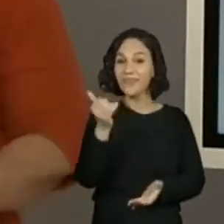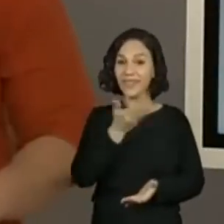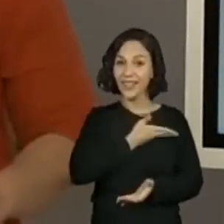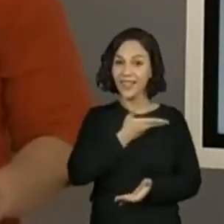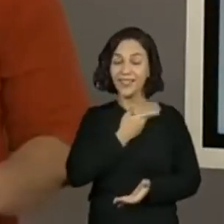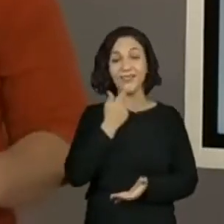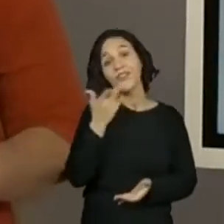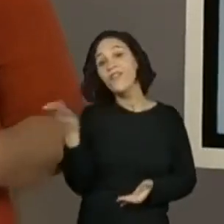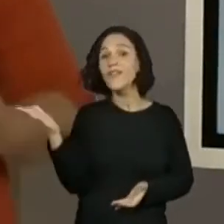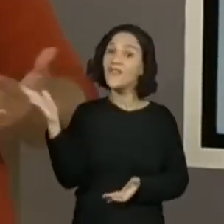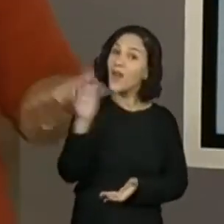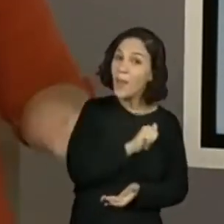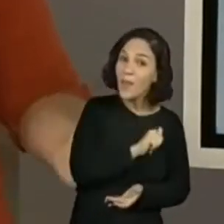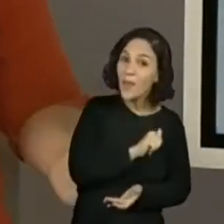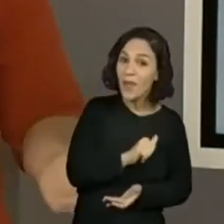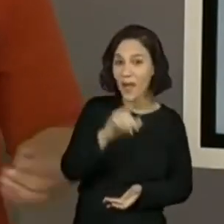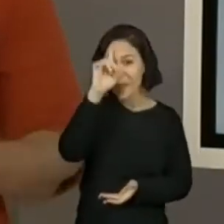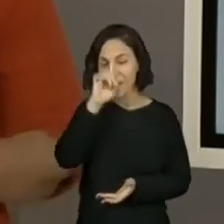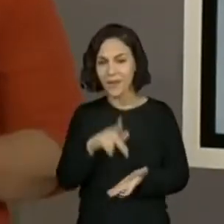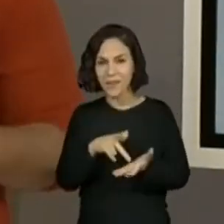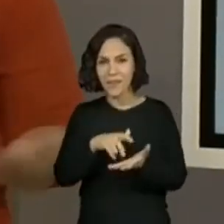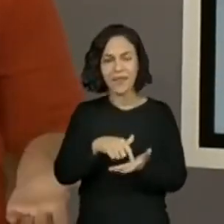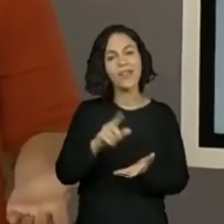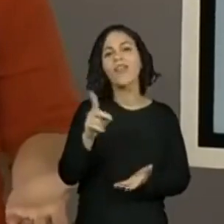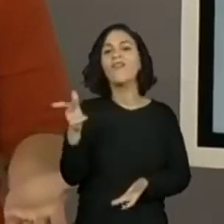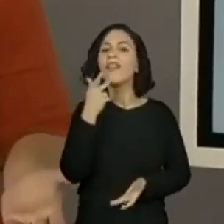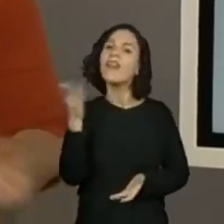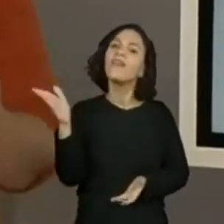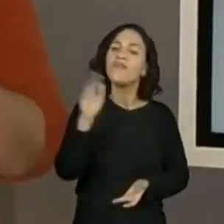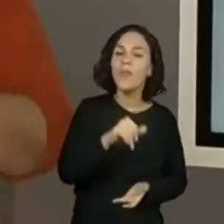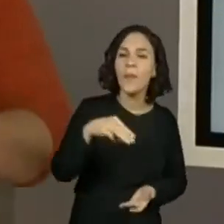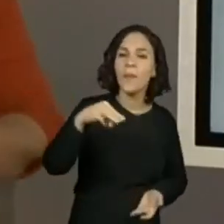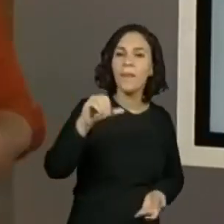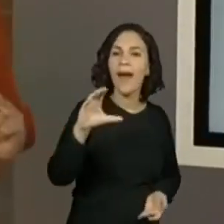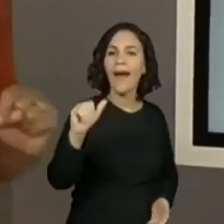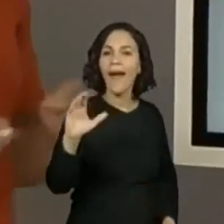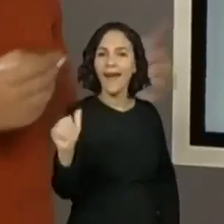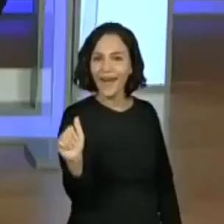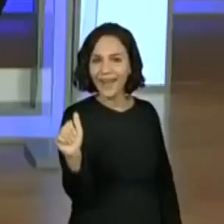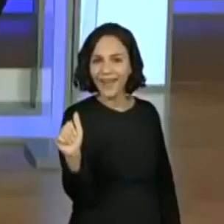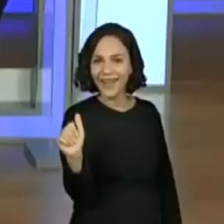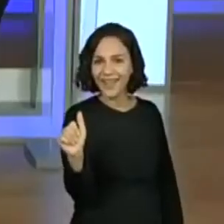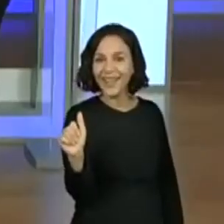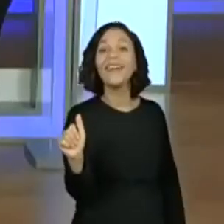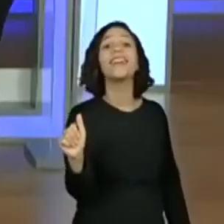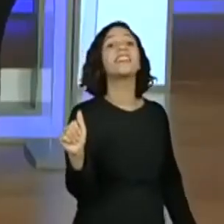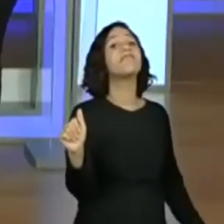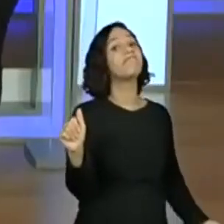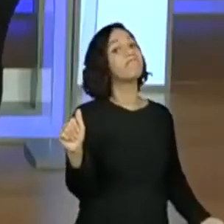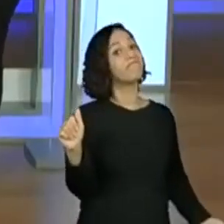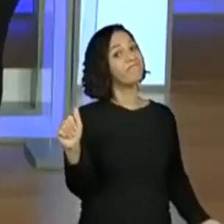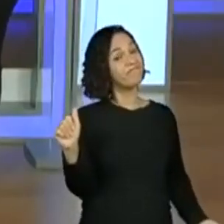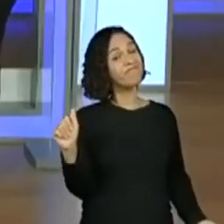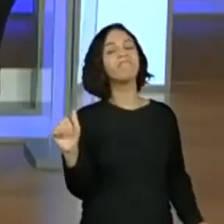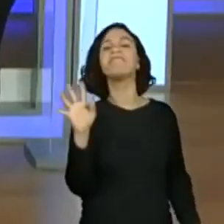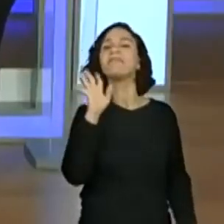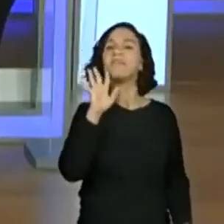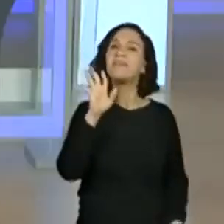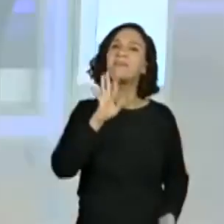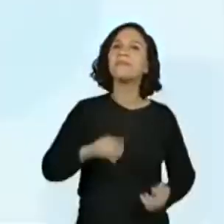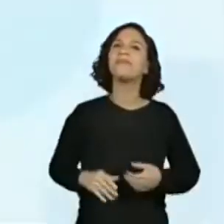falar, vamos pular amarelinha? Vamos jogar macaca? Vamos pular macaca? Então, no norte, amarelinha, macaca.